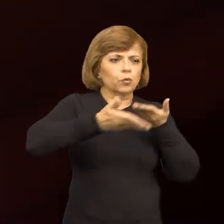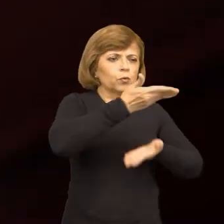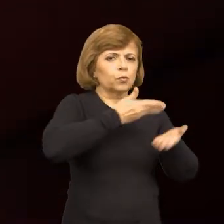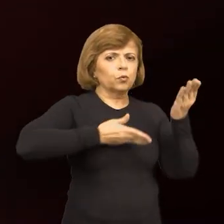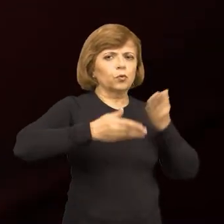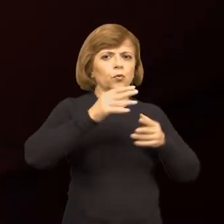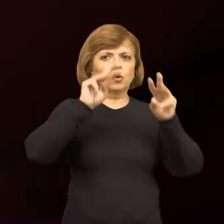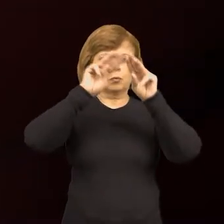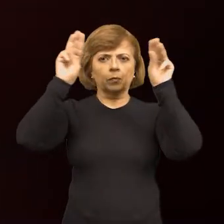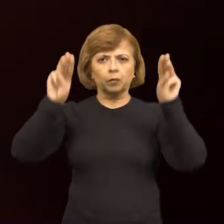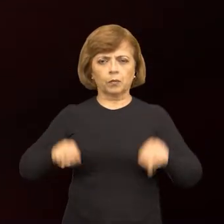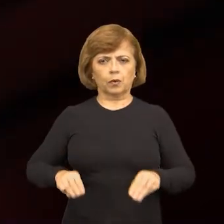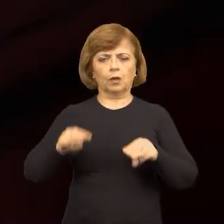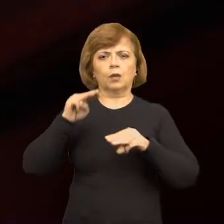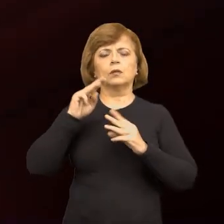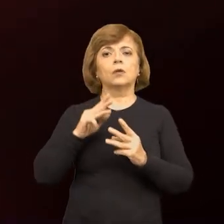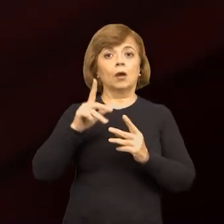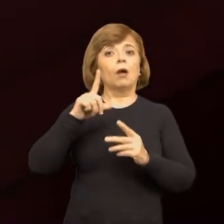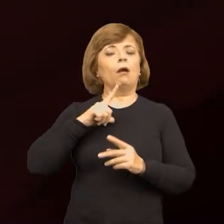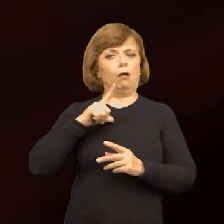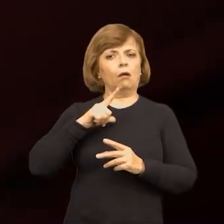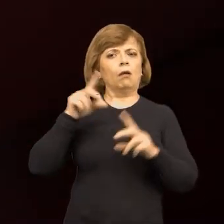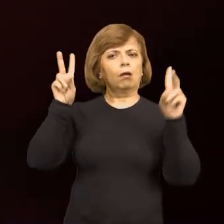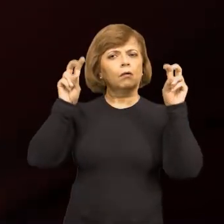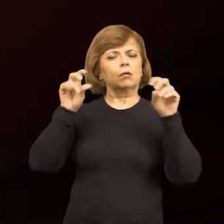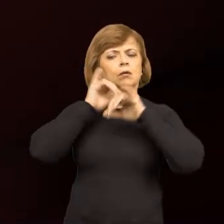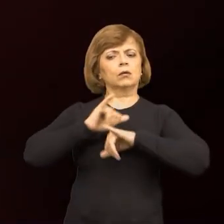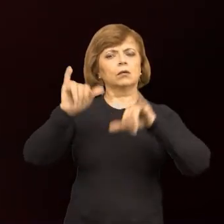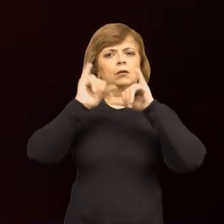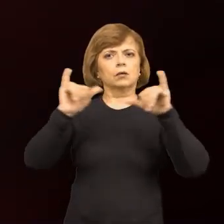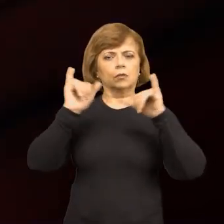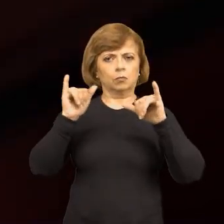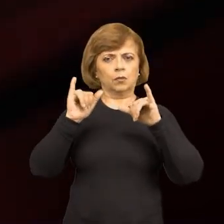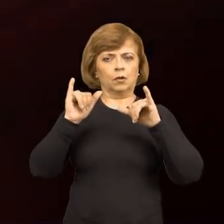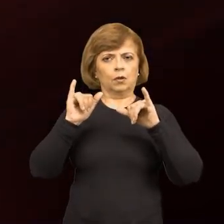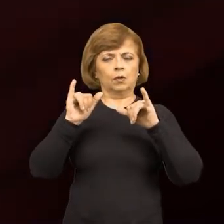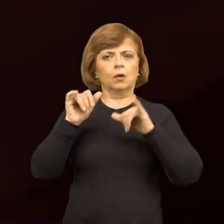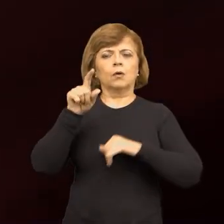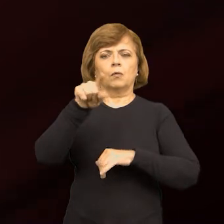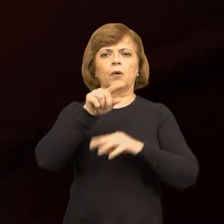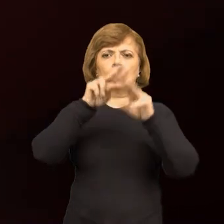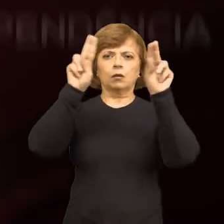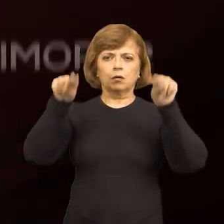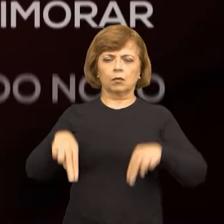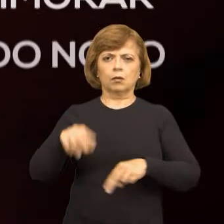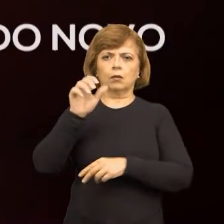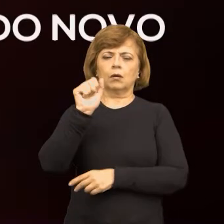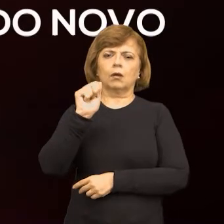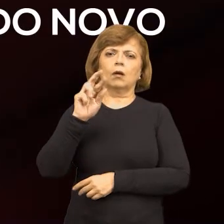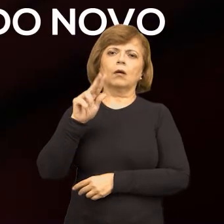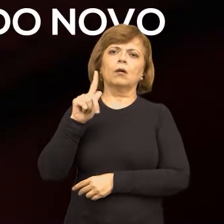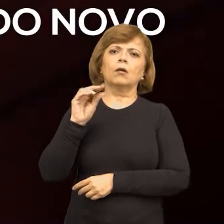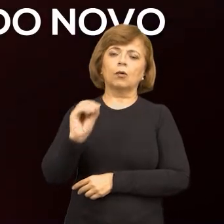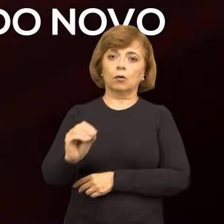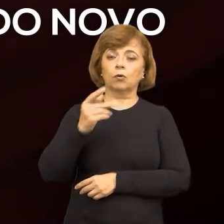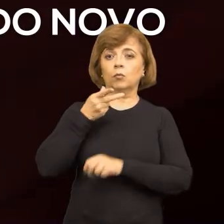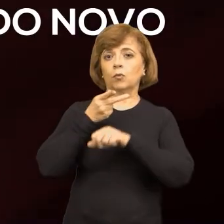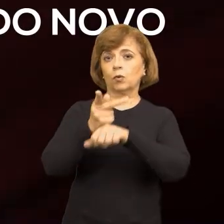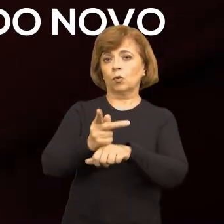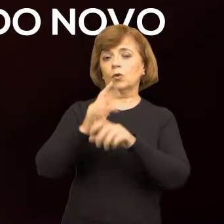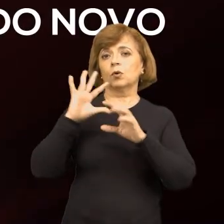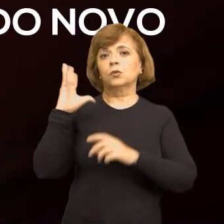membros do parquê foi um dos lemas da minha campanha para o cargo de Procurador-Geral de Justiça. Muitas vezes,